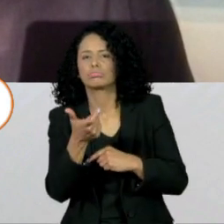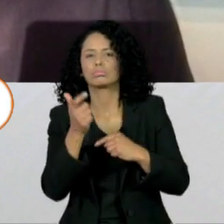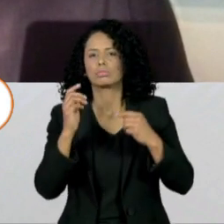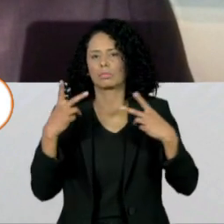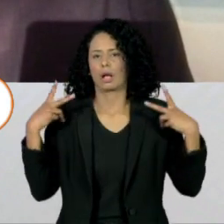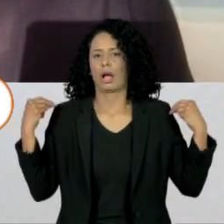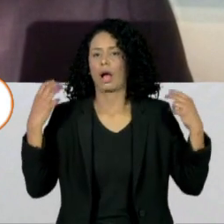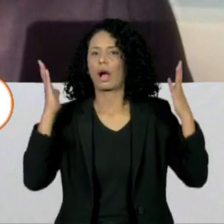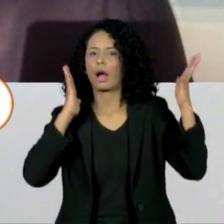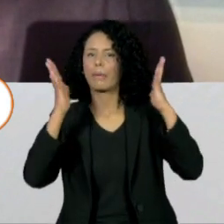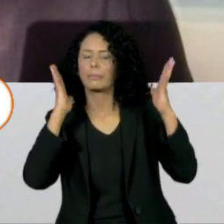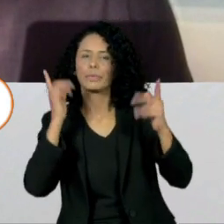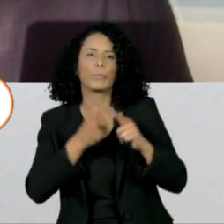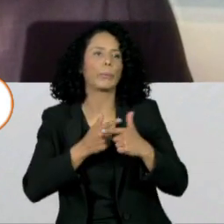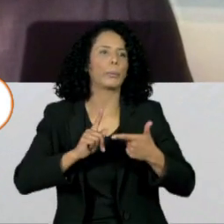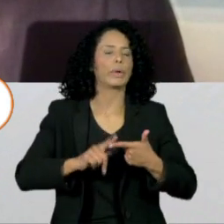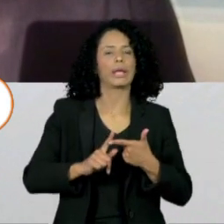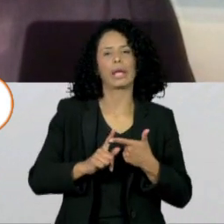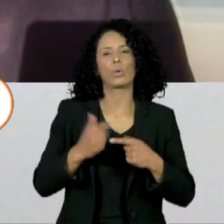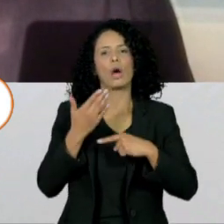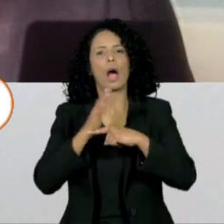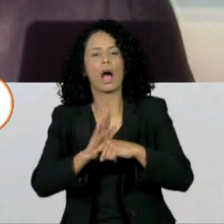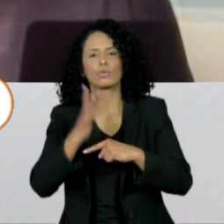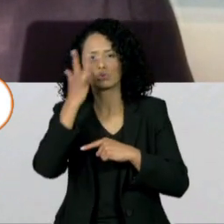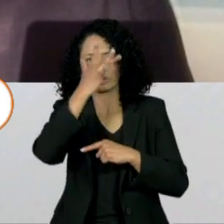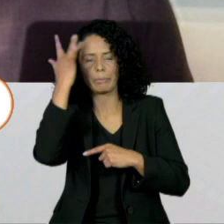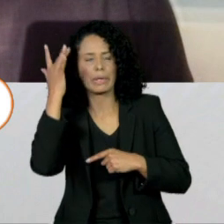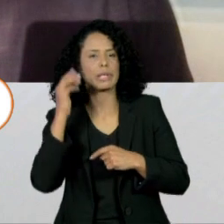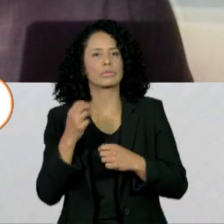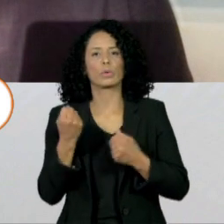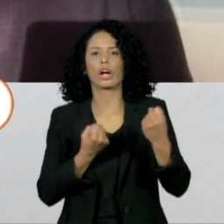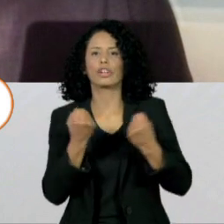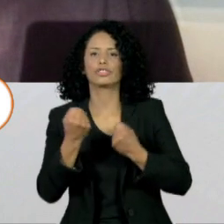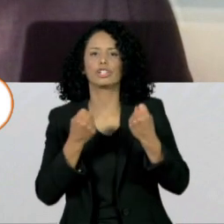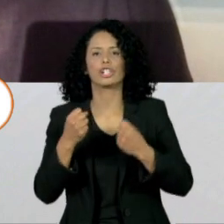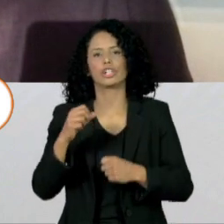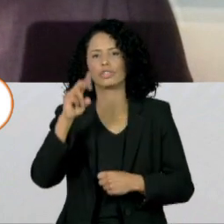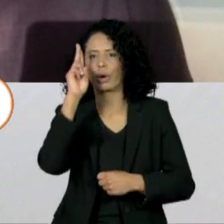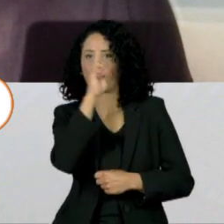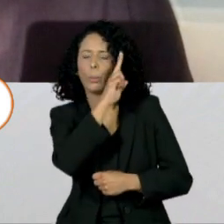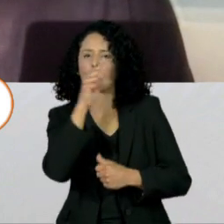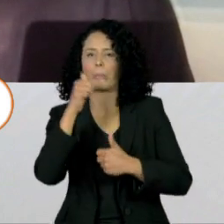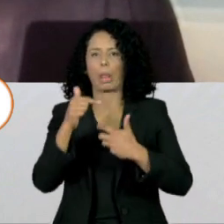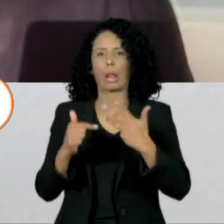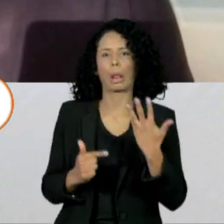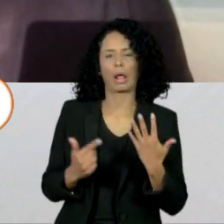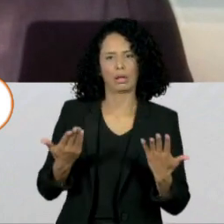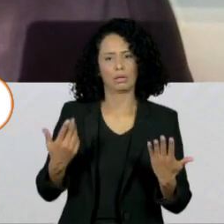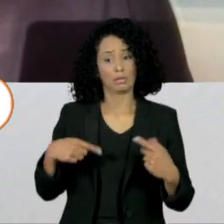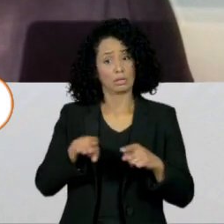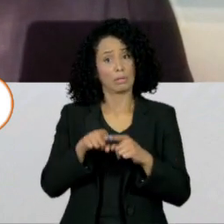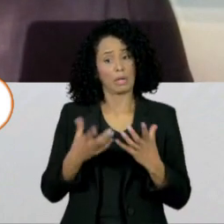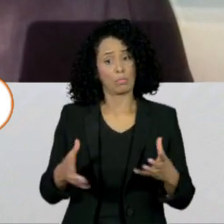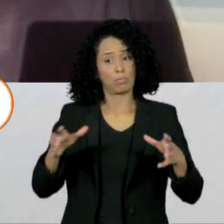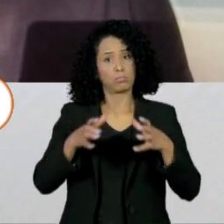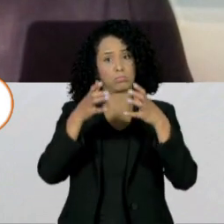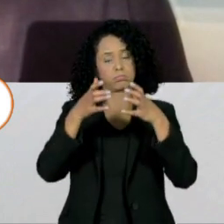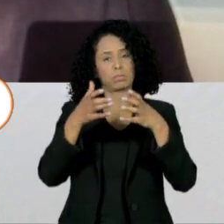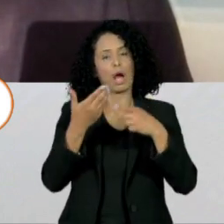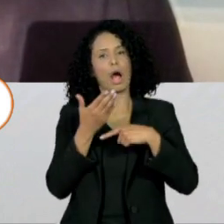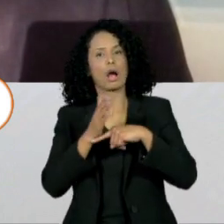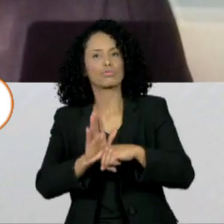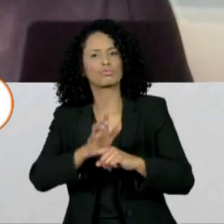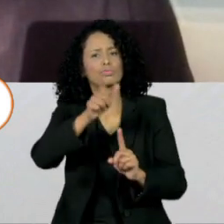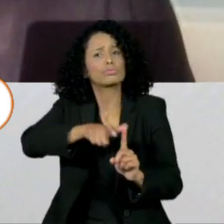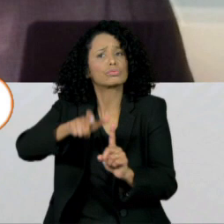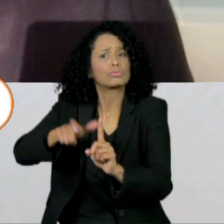voucher para motorista de aplicativo, e a questão do auxílio gás, do botijão de gás. Eu acho que nessa crise que a gente está vivendo, o governo